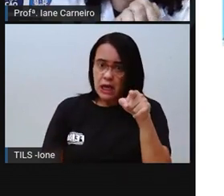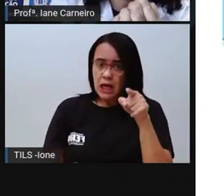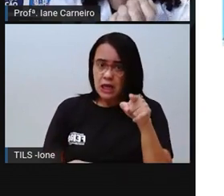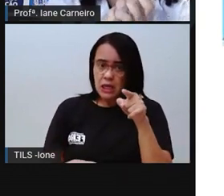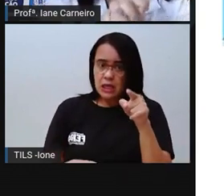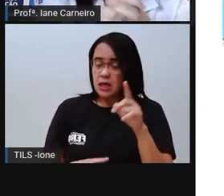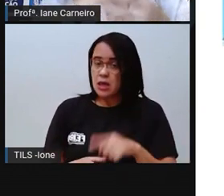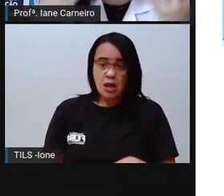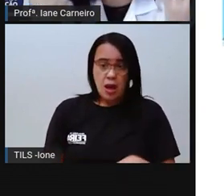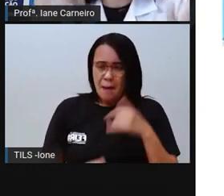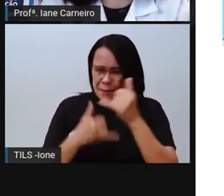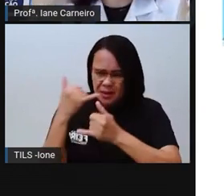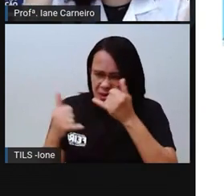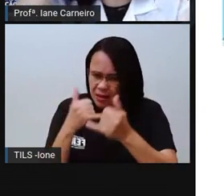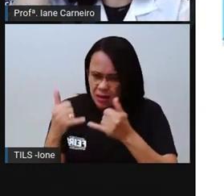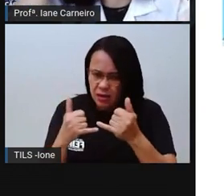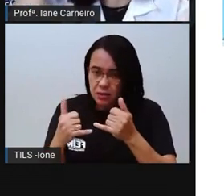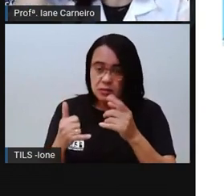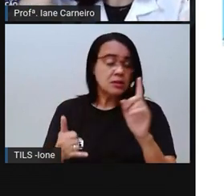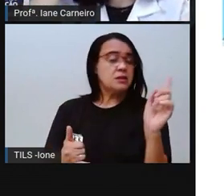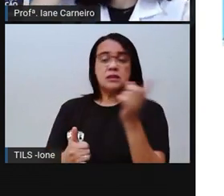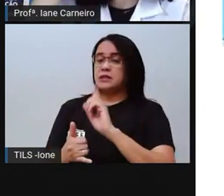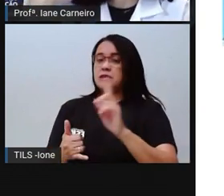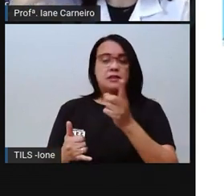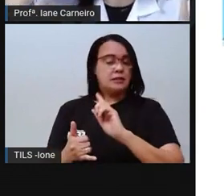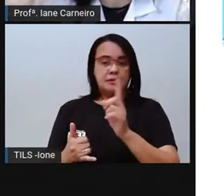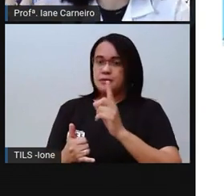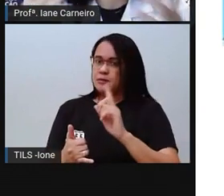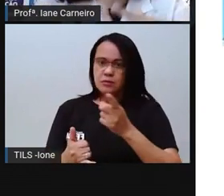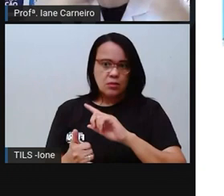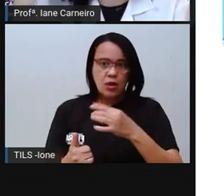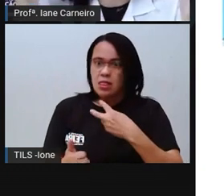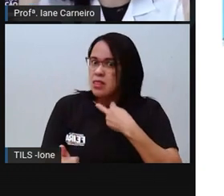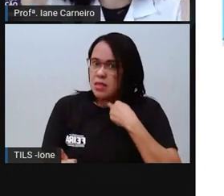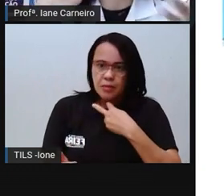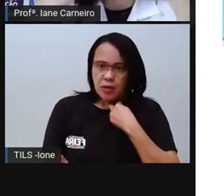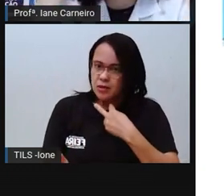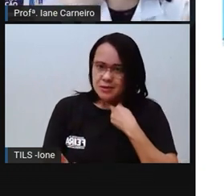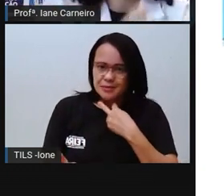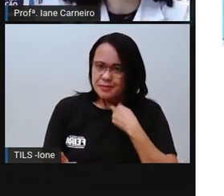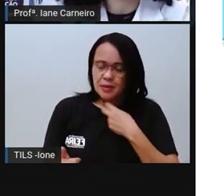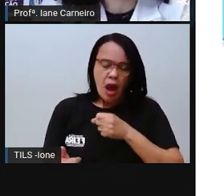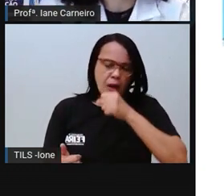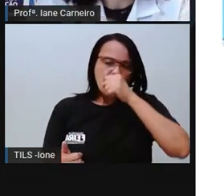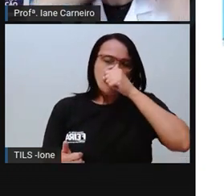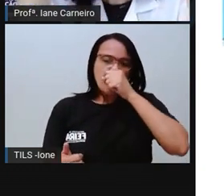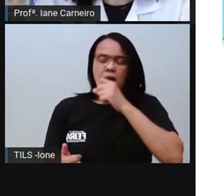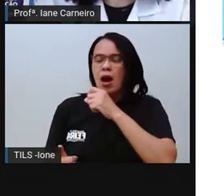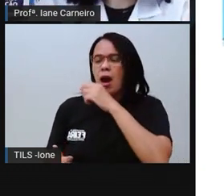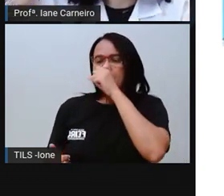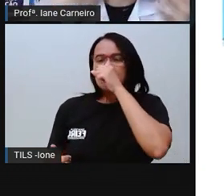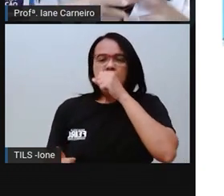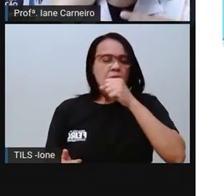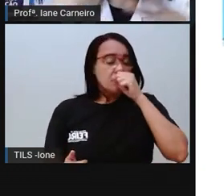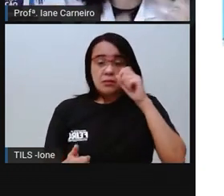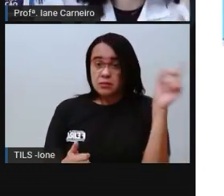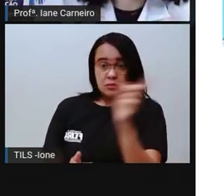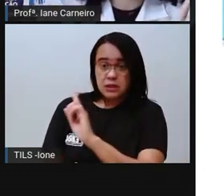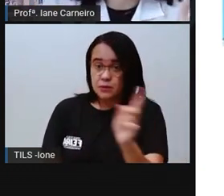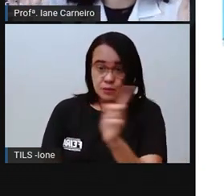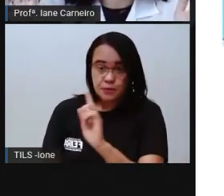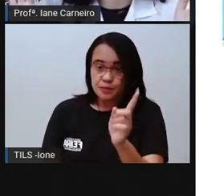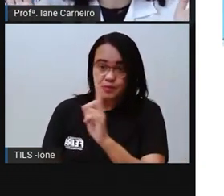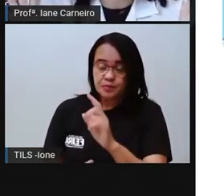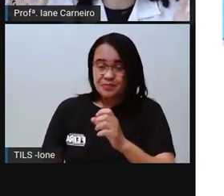brincadeira. Por mais que o shampoo a gente use na cabeça, né? Mas o shampoo não tem feito para a gente ficar cheirando o tempo todo. Pode ser que dê uma